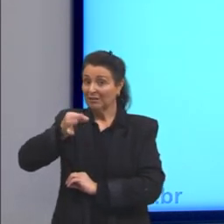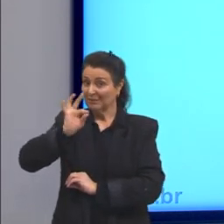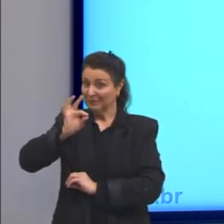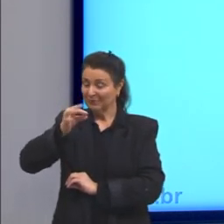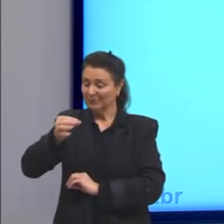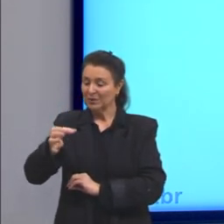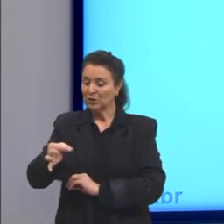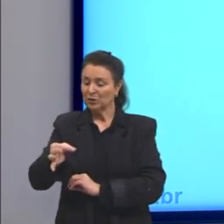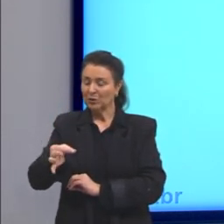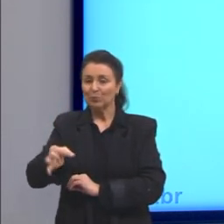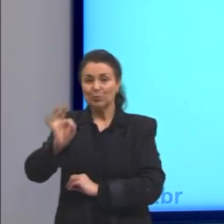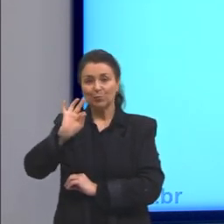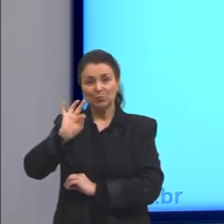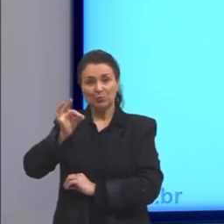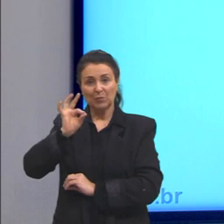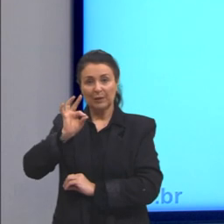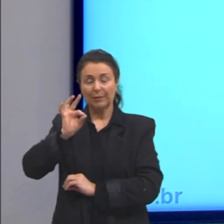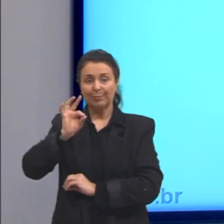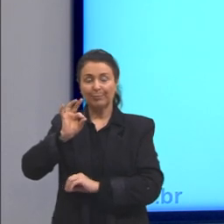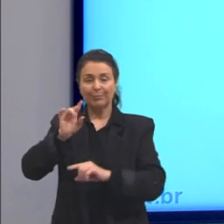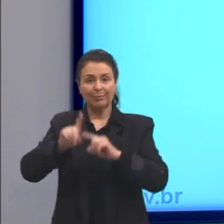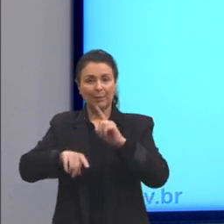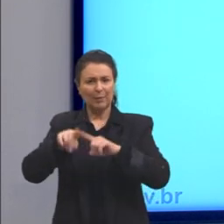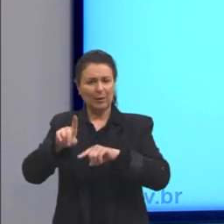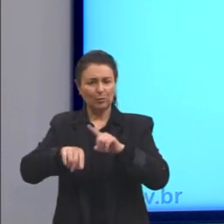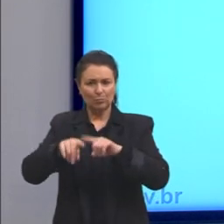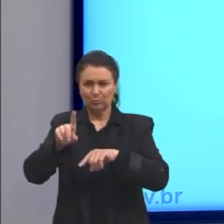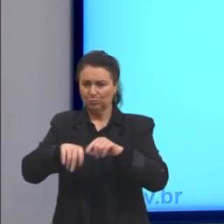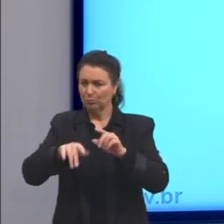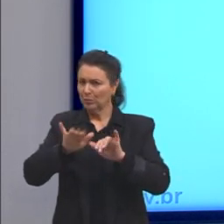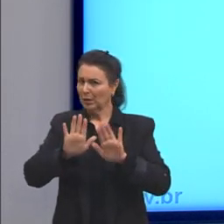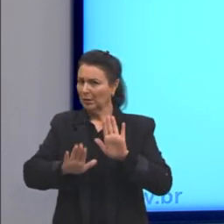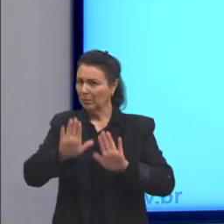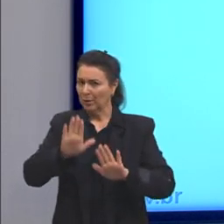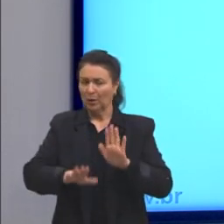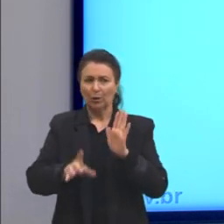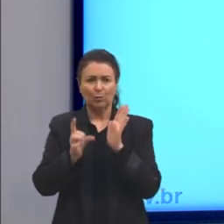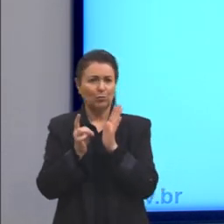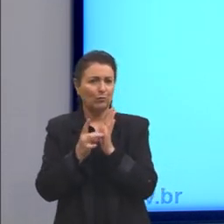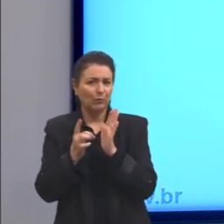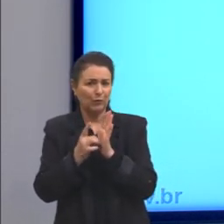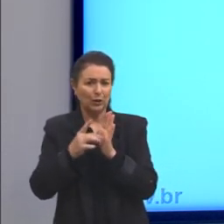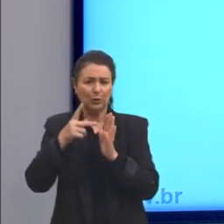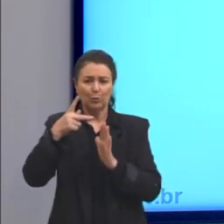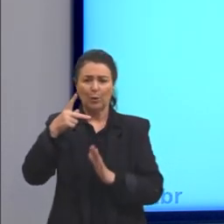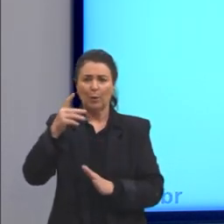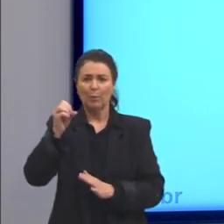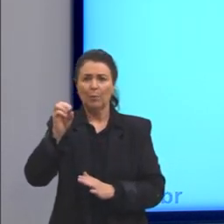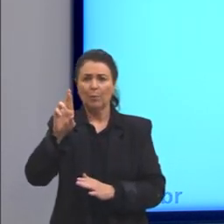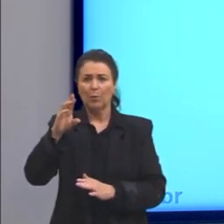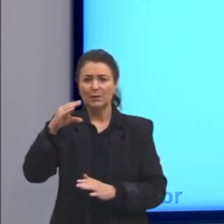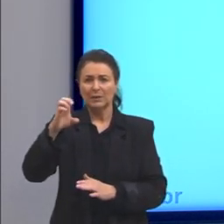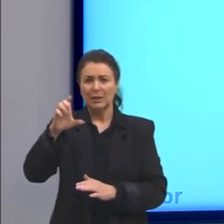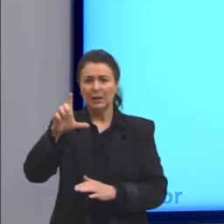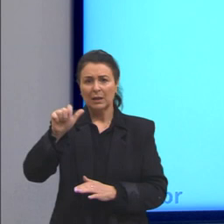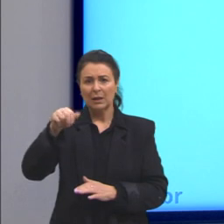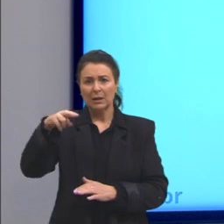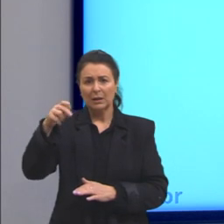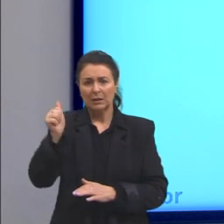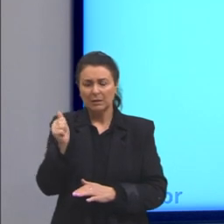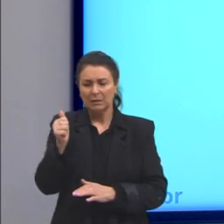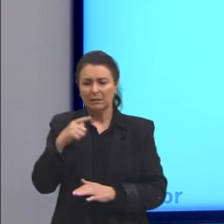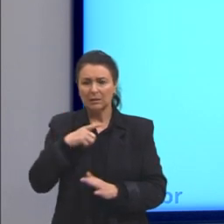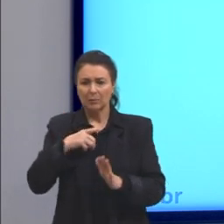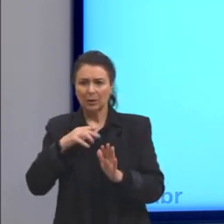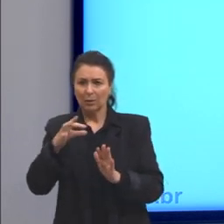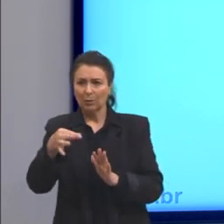geralmente pode ser de porcelana, enfim, algum outro material, vidro também, às vezes a gente tem. e se a gente às vezes até coloca a